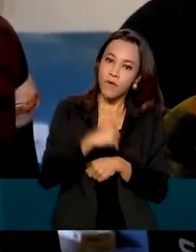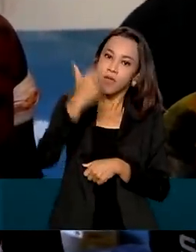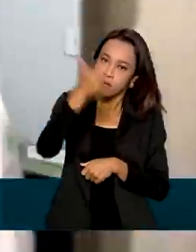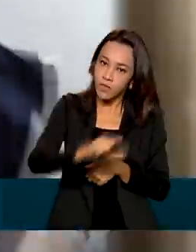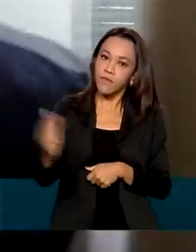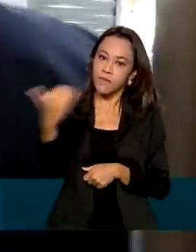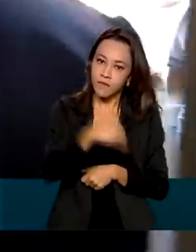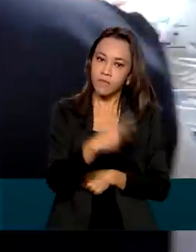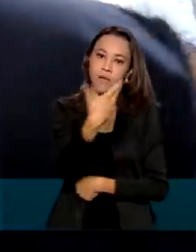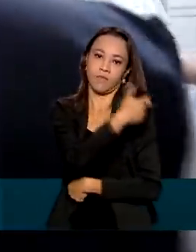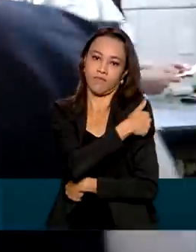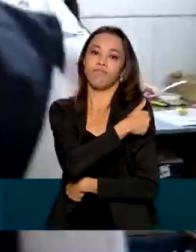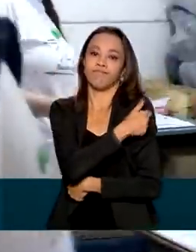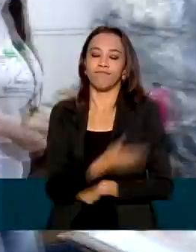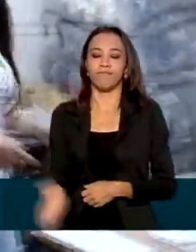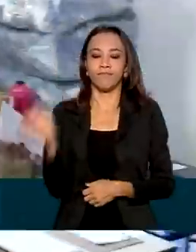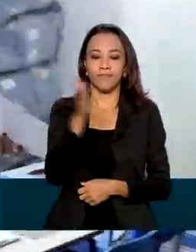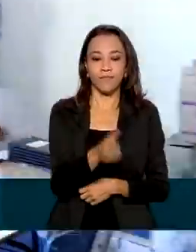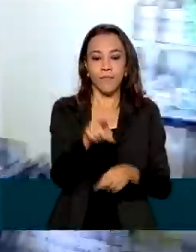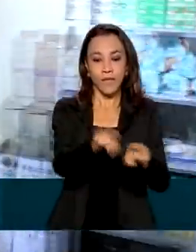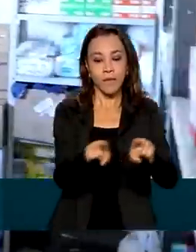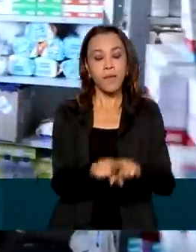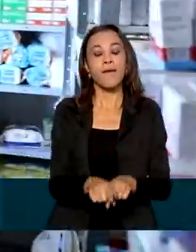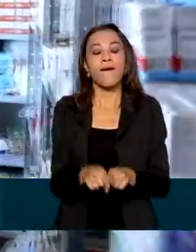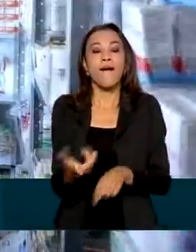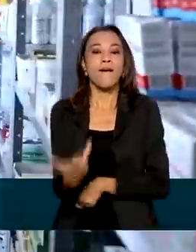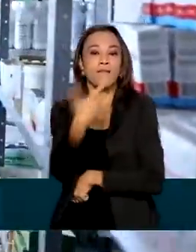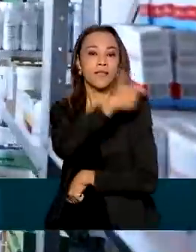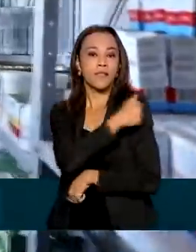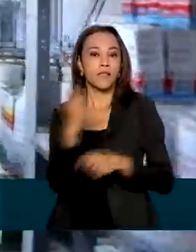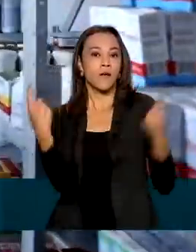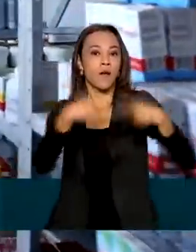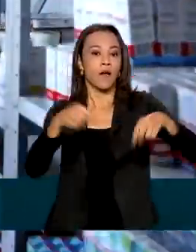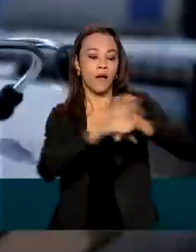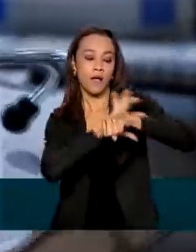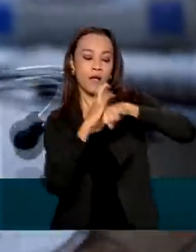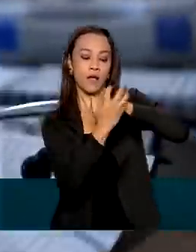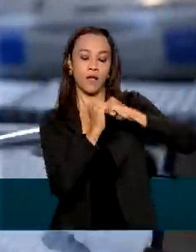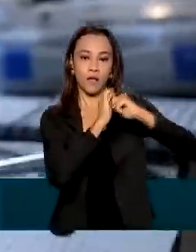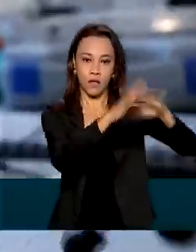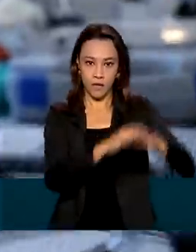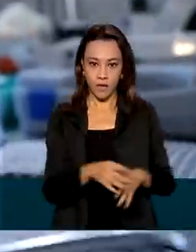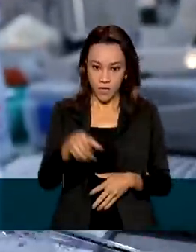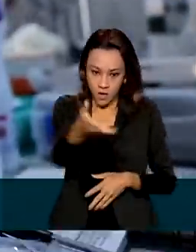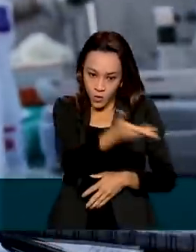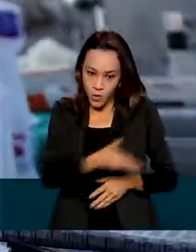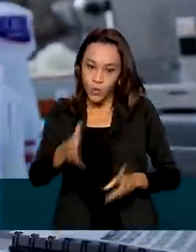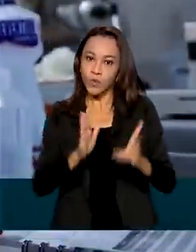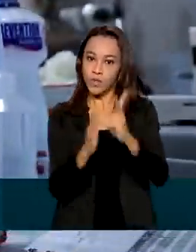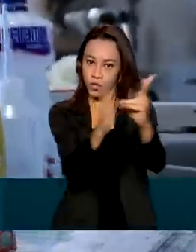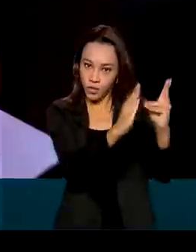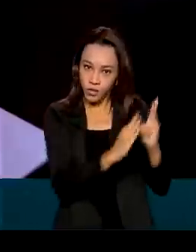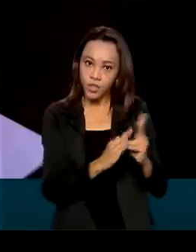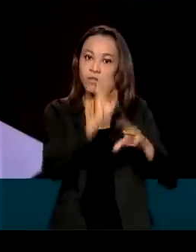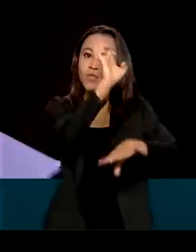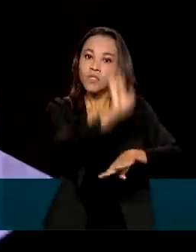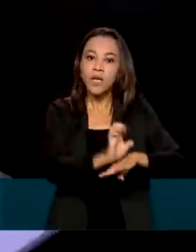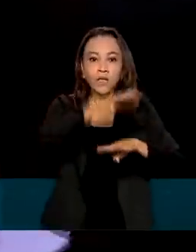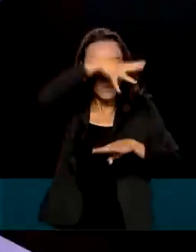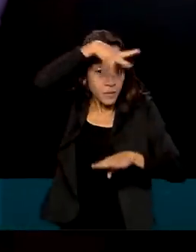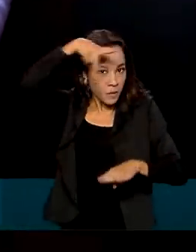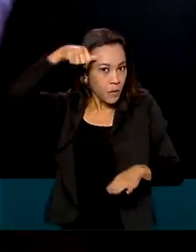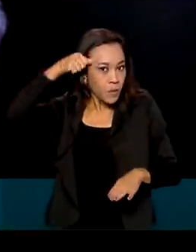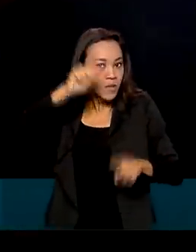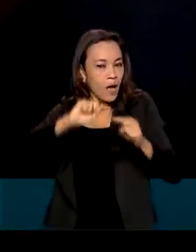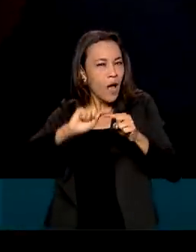a segunda dose. Além da vacinação contra o coronavírus, os indígenas do Alto Xingu, em Mato Grosso, recebem